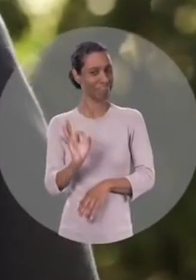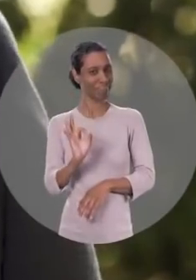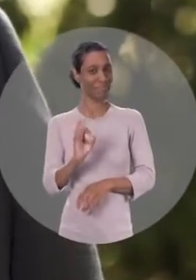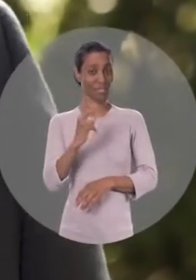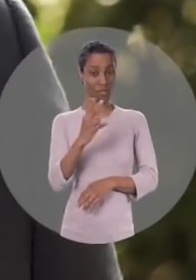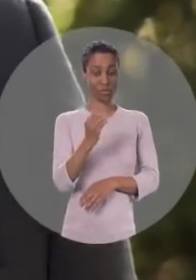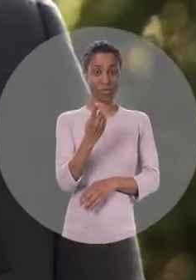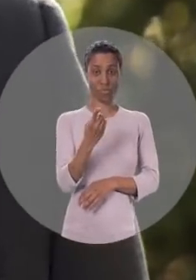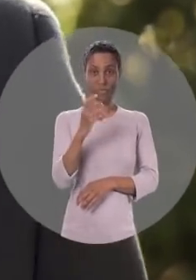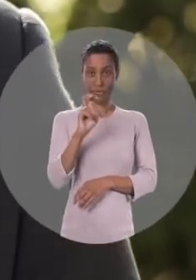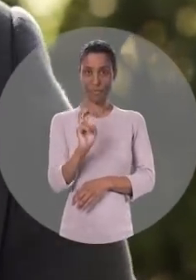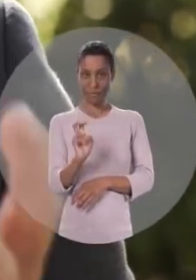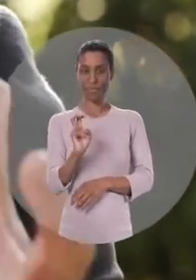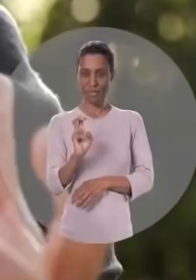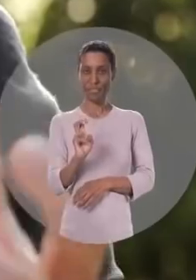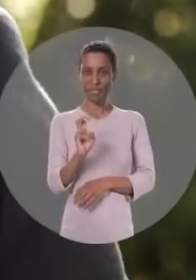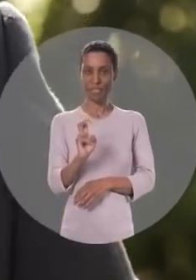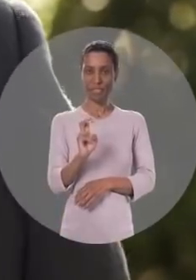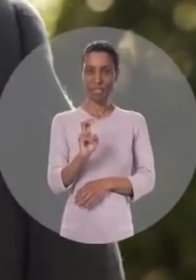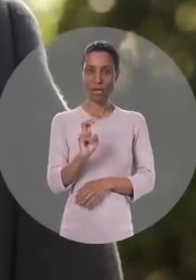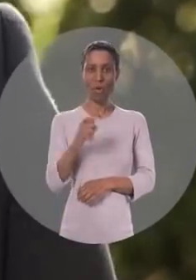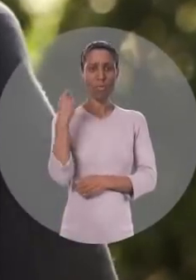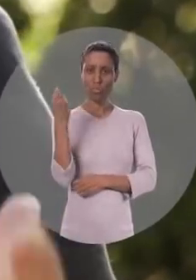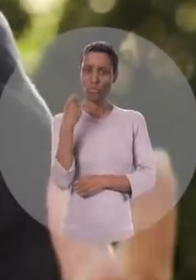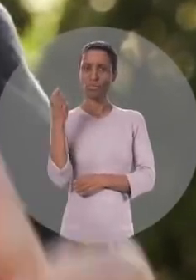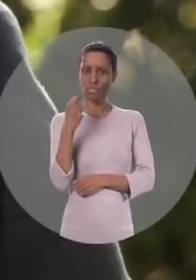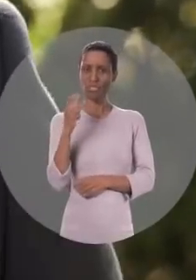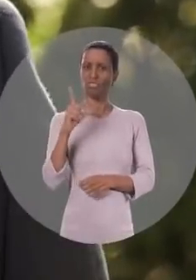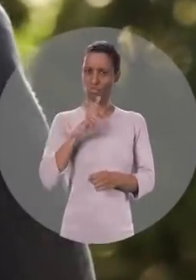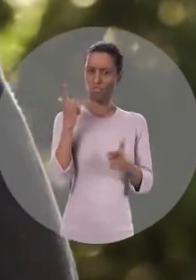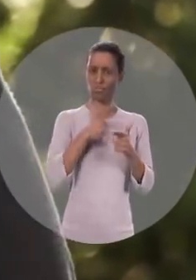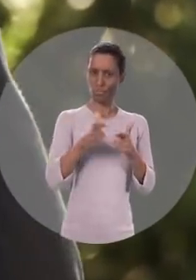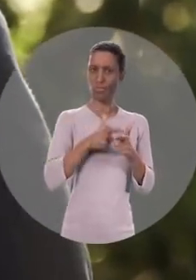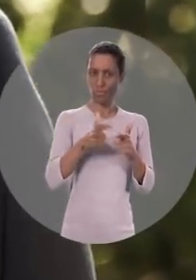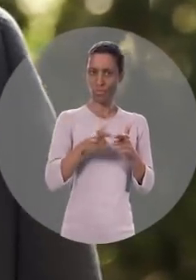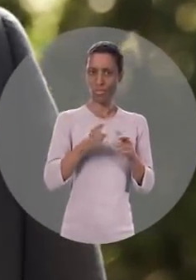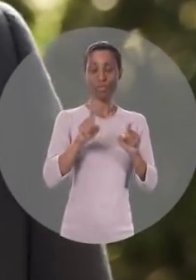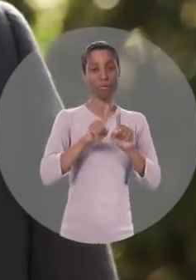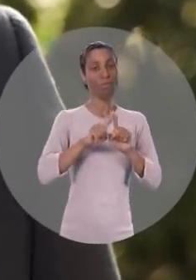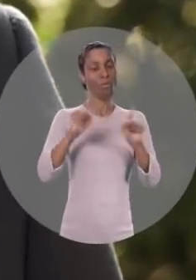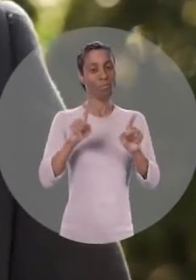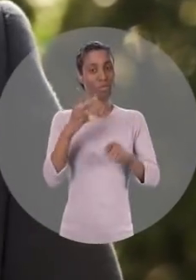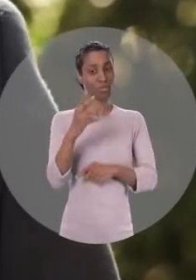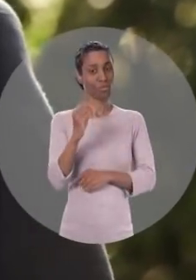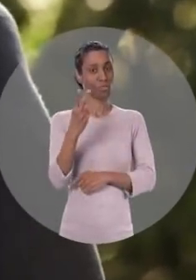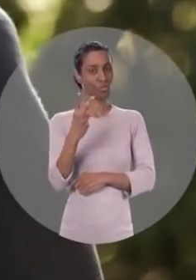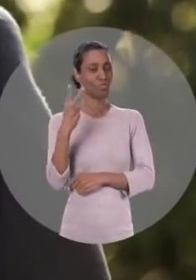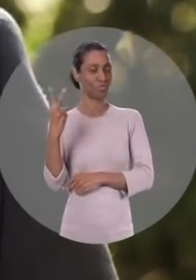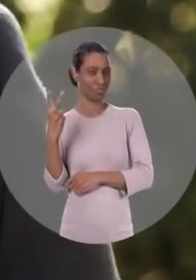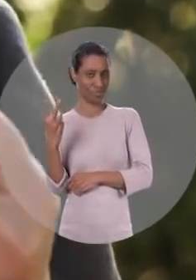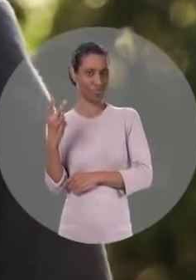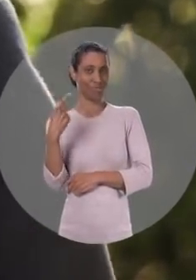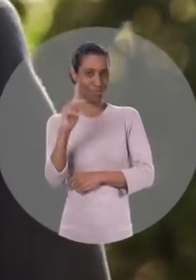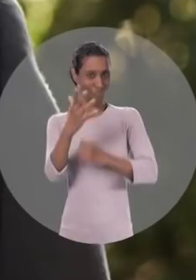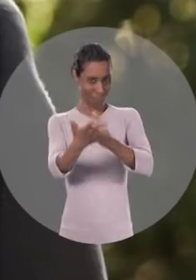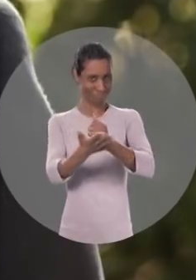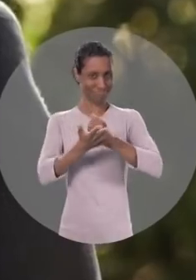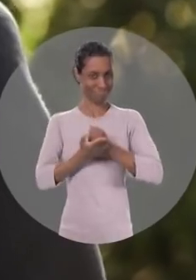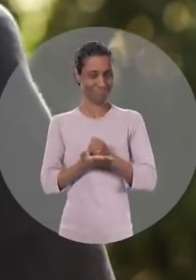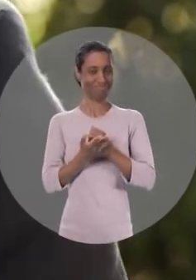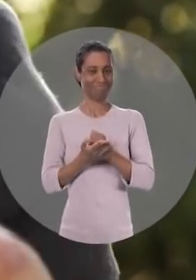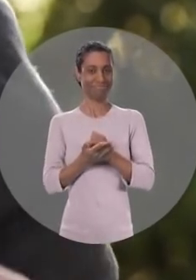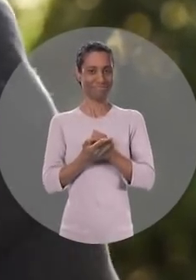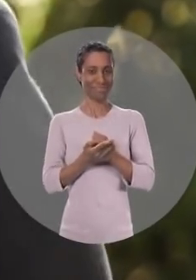Em 2015, recebemos um Rio Grande de joelhos. Mas em 2022, com tua